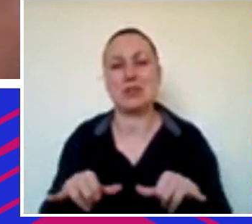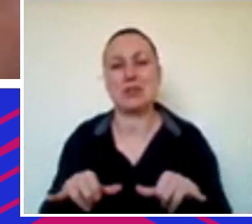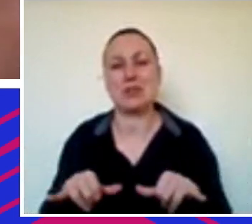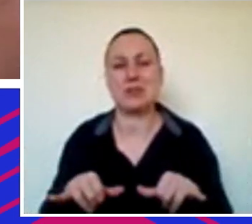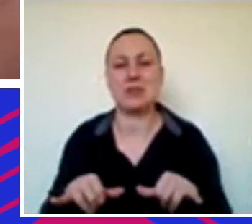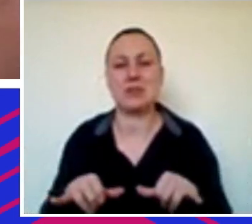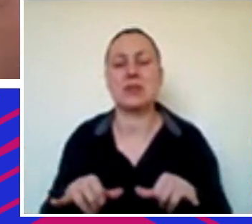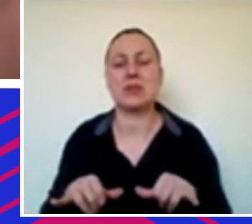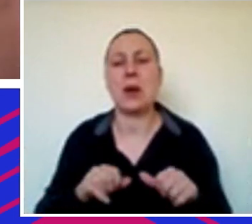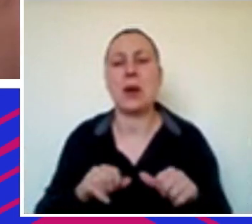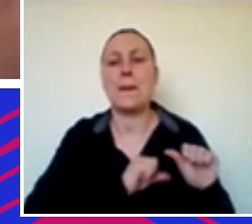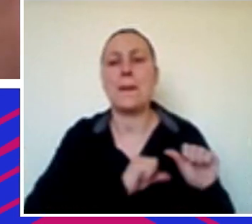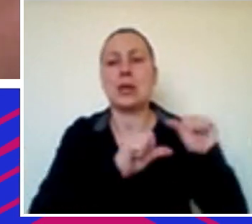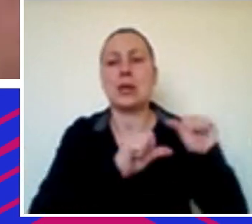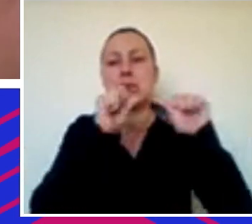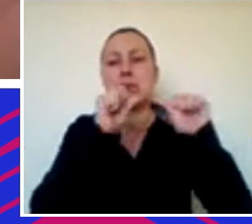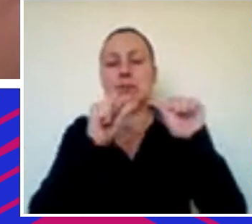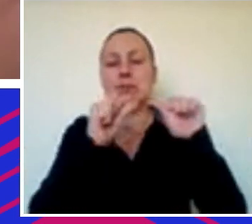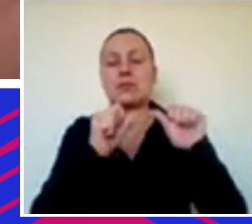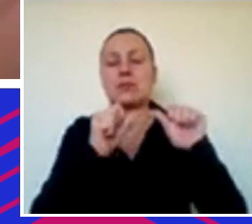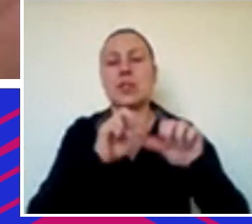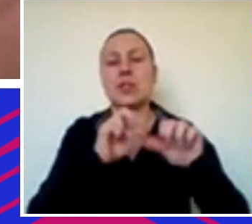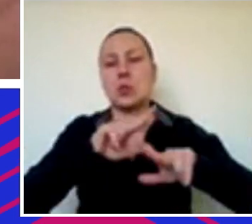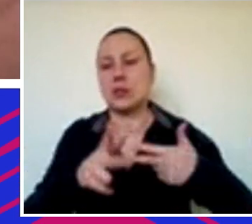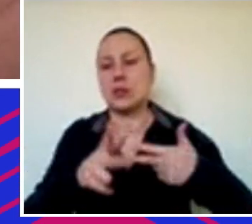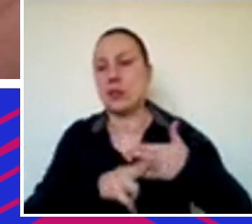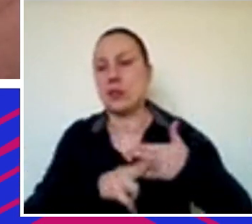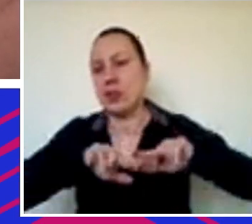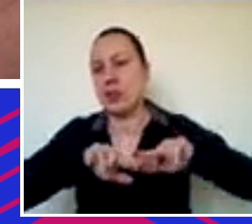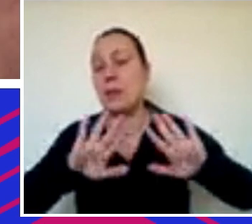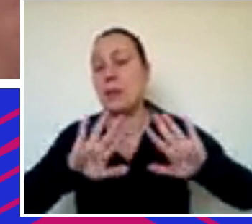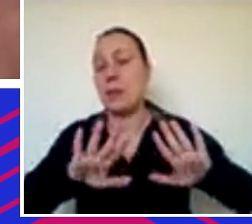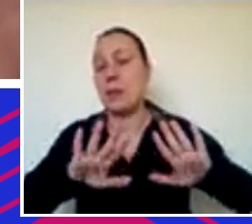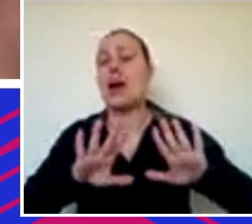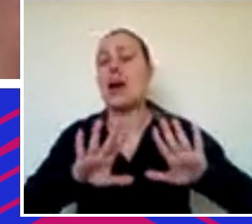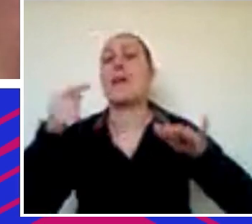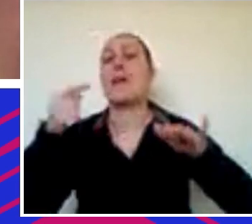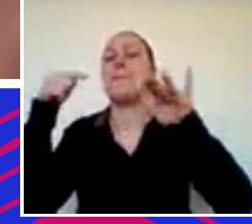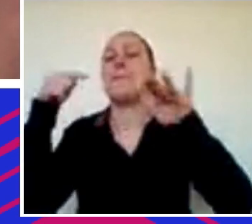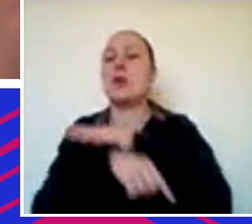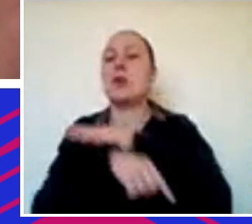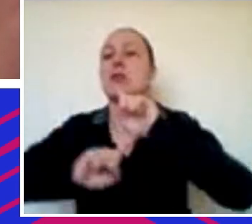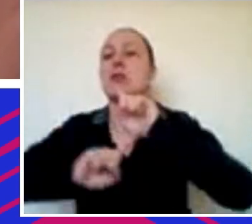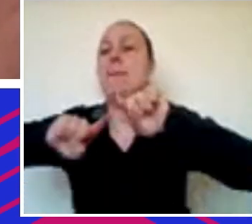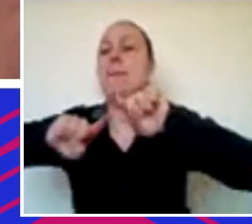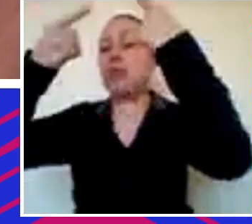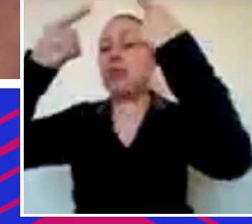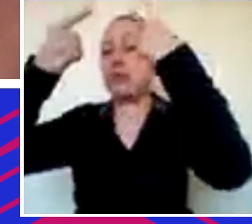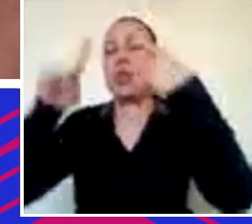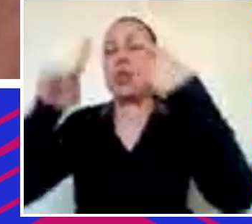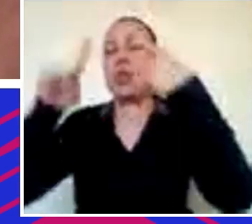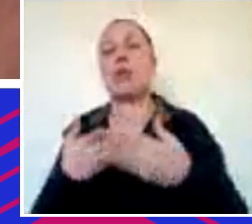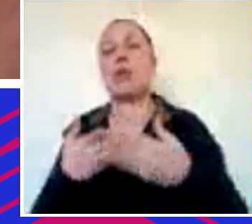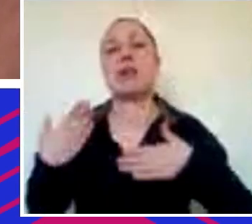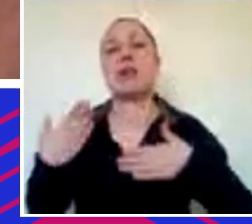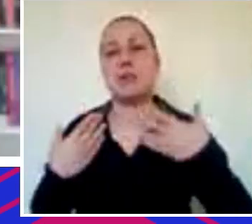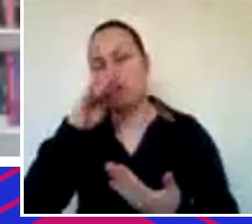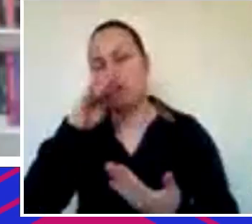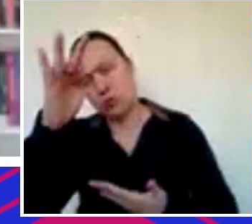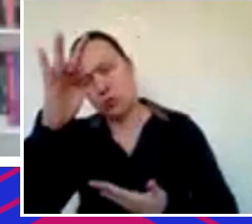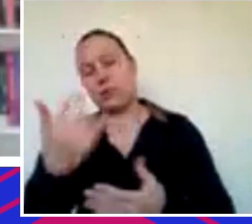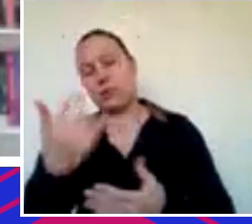acho que teve uma transformação, uma catalisação de muitas coisas, mas ela vai deixar legados profundos para a nossa sociedade e a gente está super animado com o que vem pela frente.